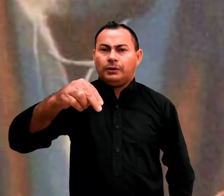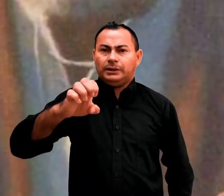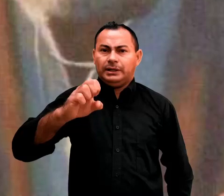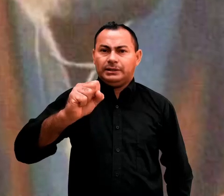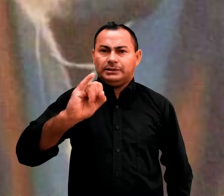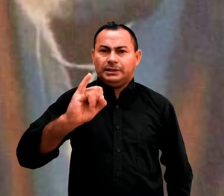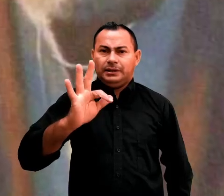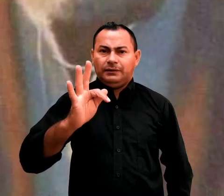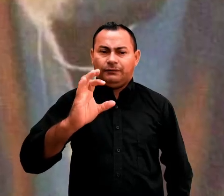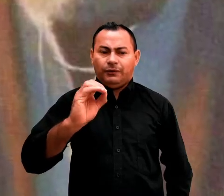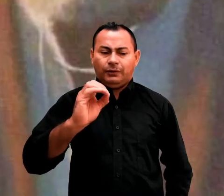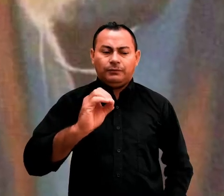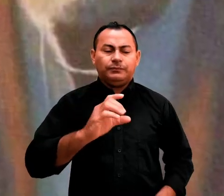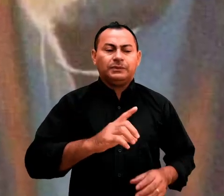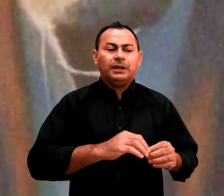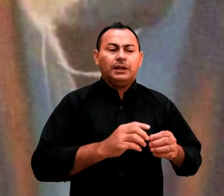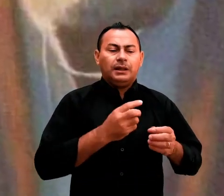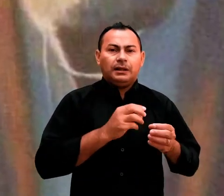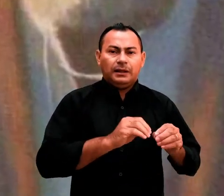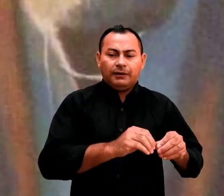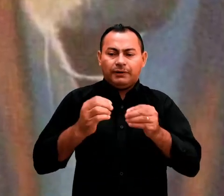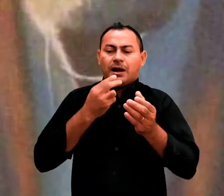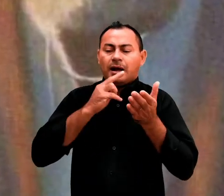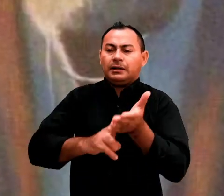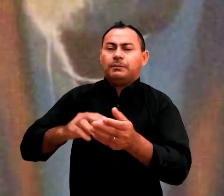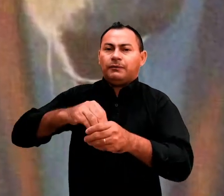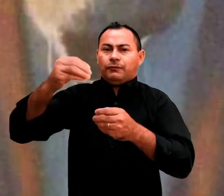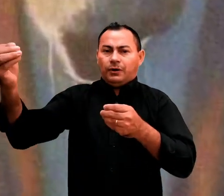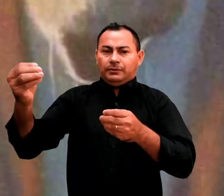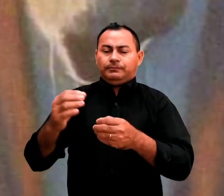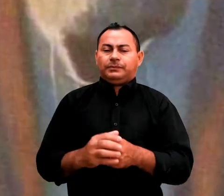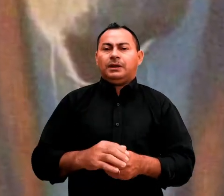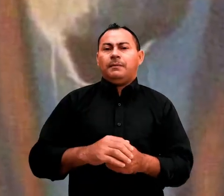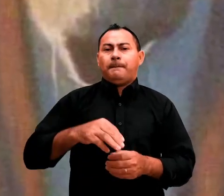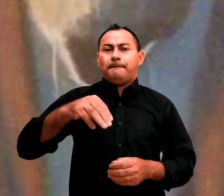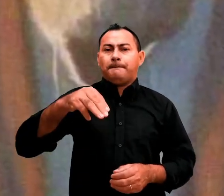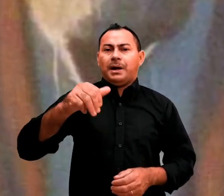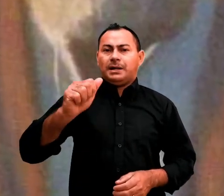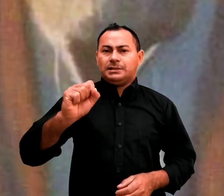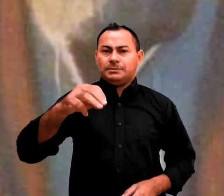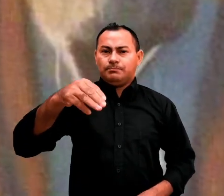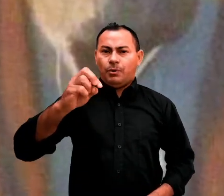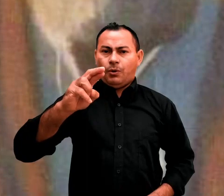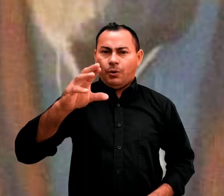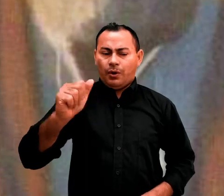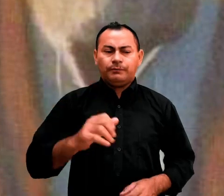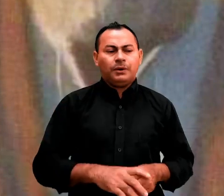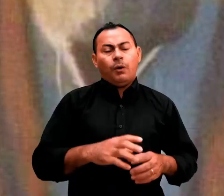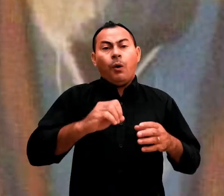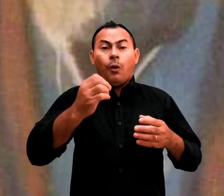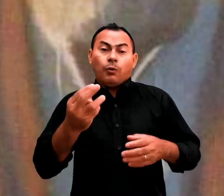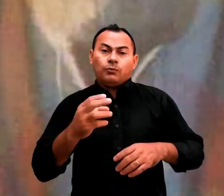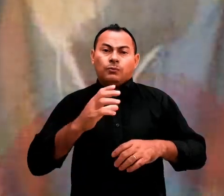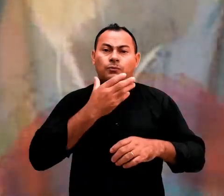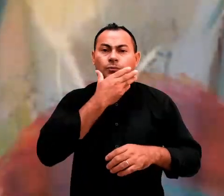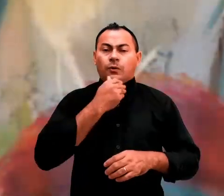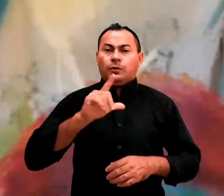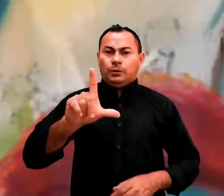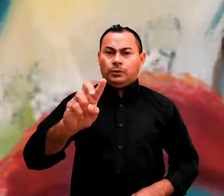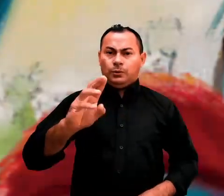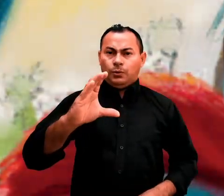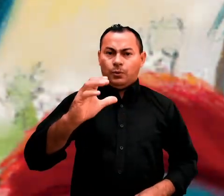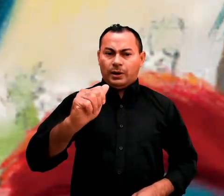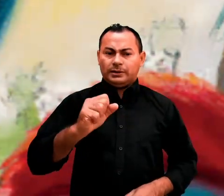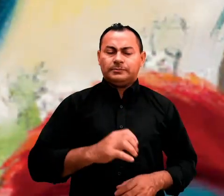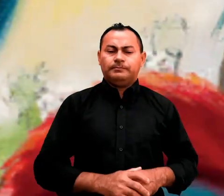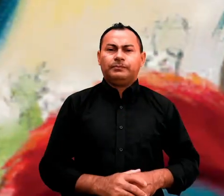levado essa carta para fora da masmorra, ou então o doutor Lucas. O que sabemos com certeza é que